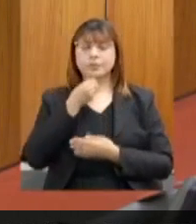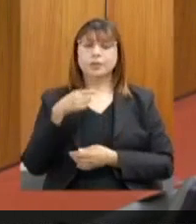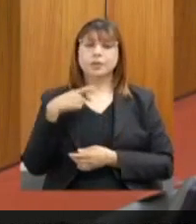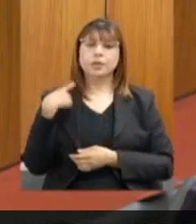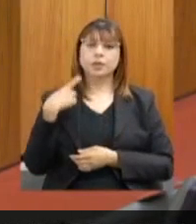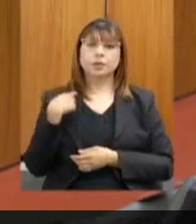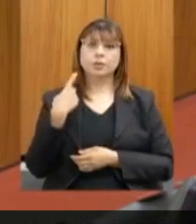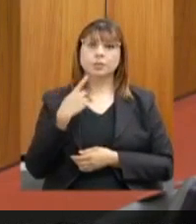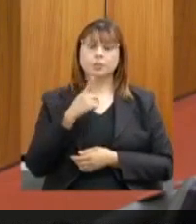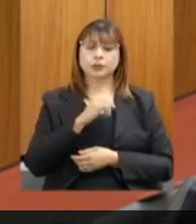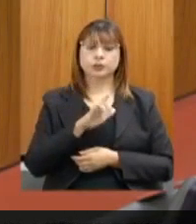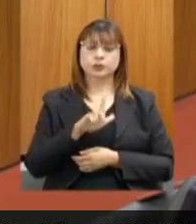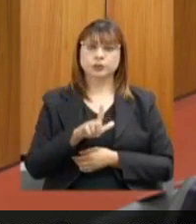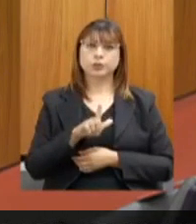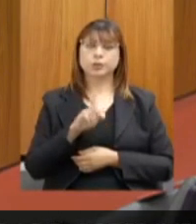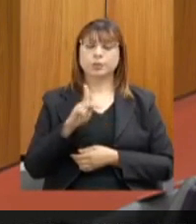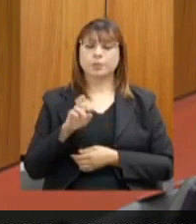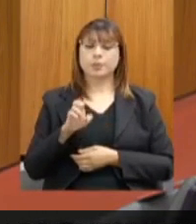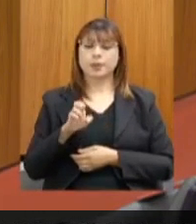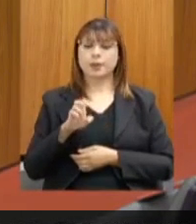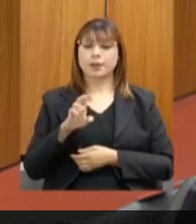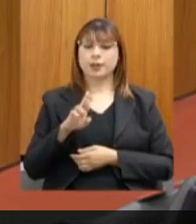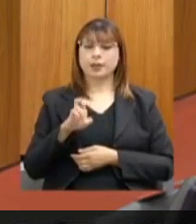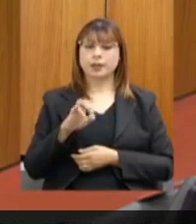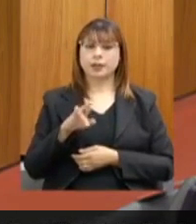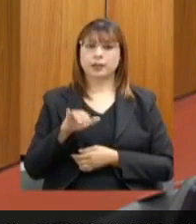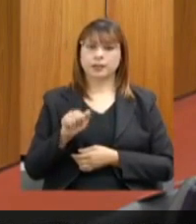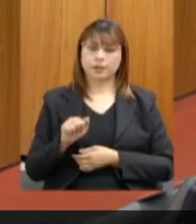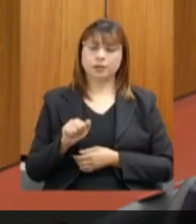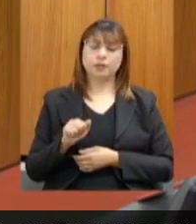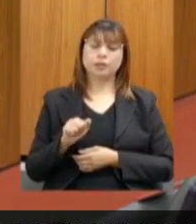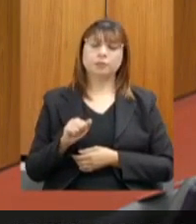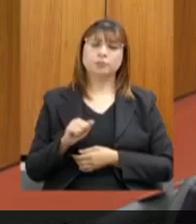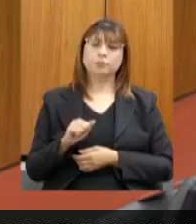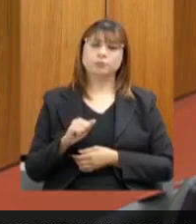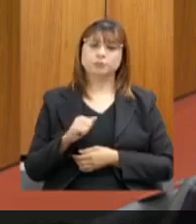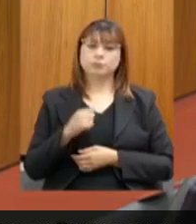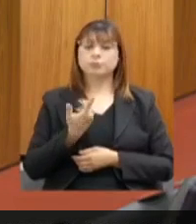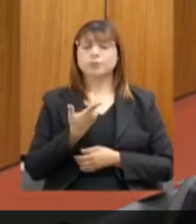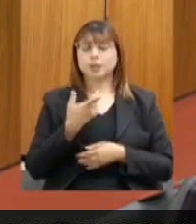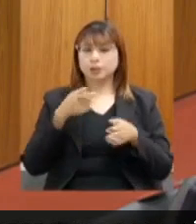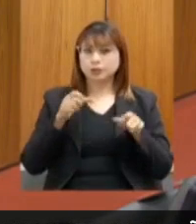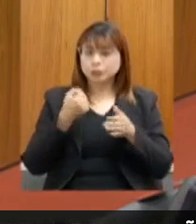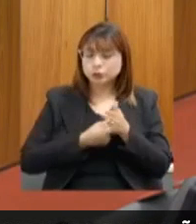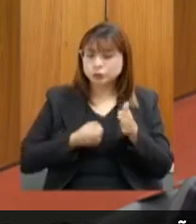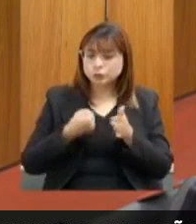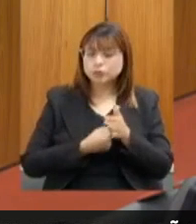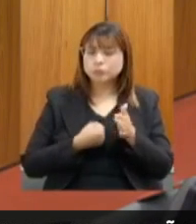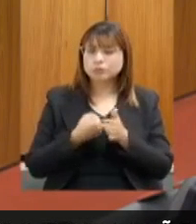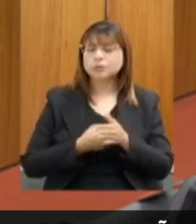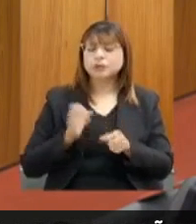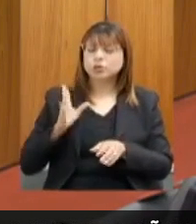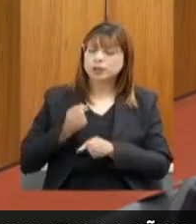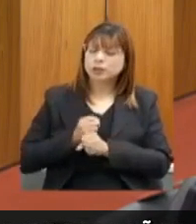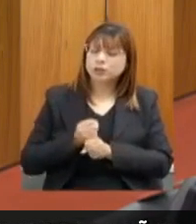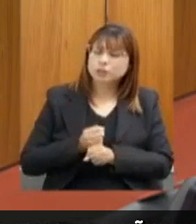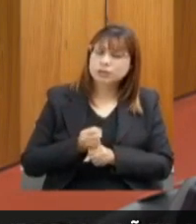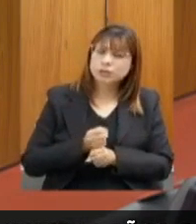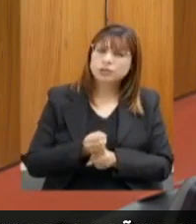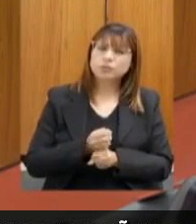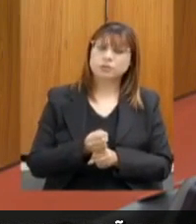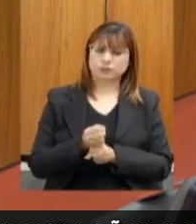Pereira. Deputado Gil Pereira, que é um dos grandes incentivadores que vem lutando há vários anos para